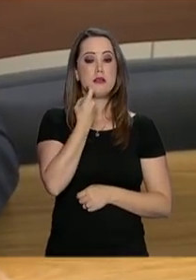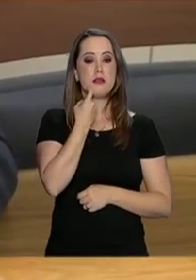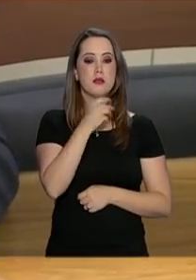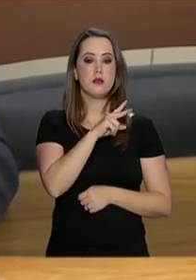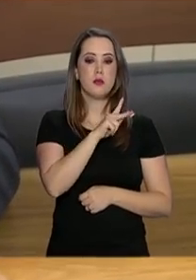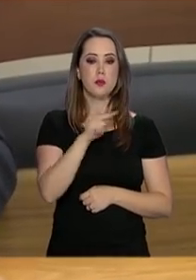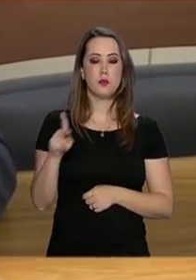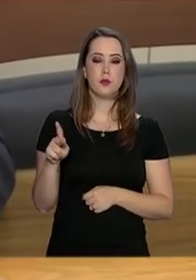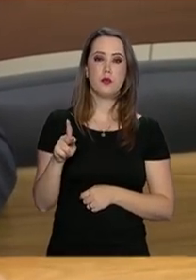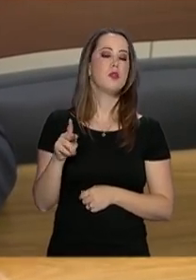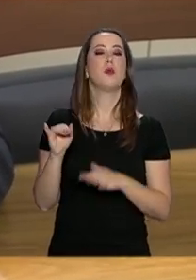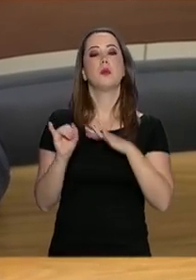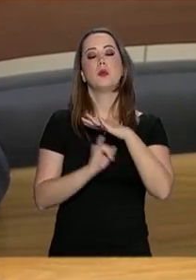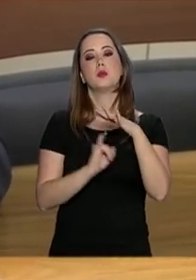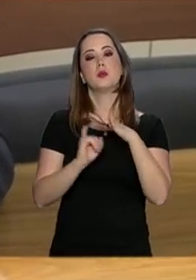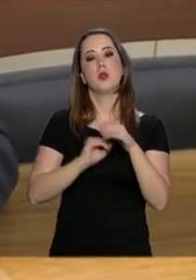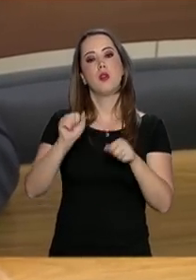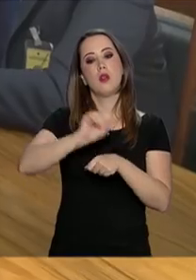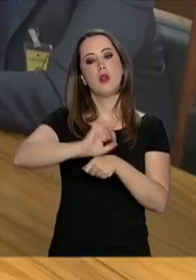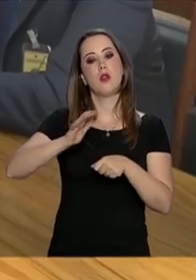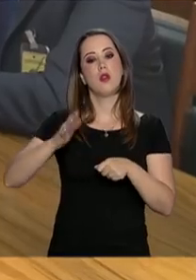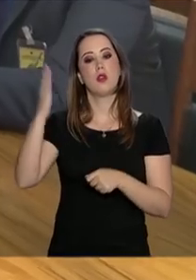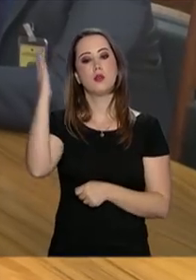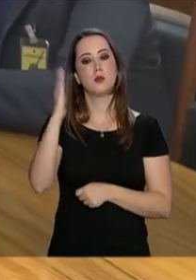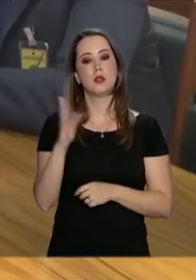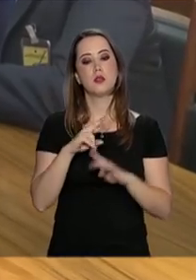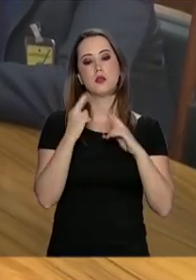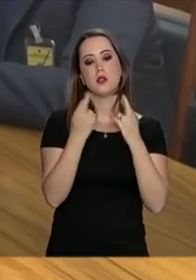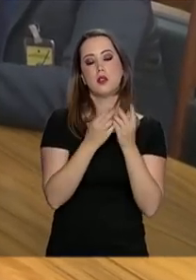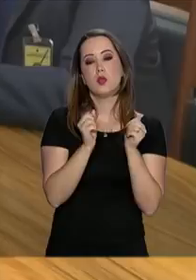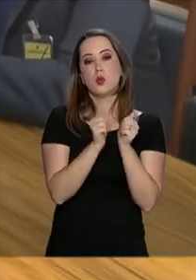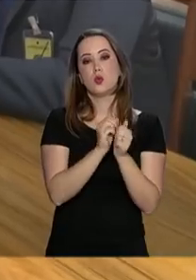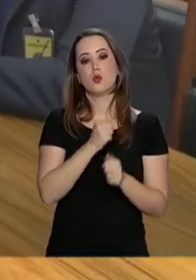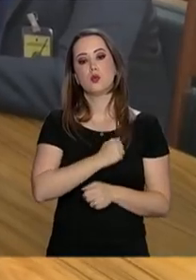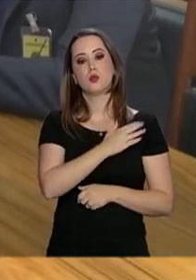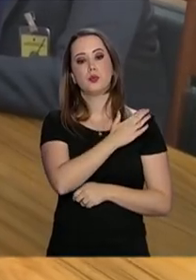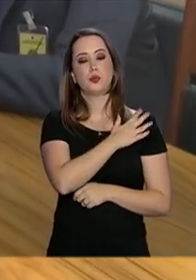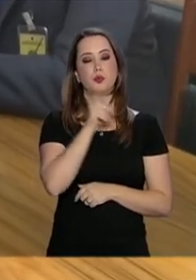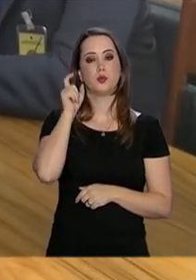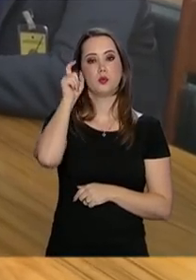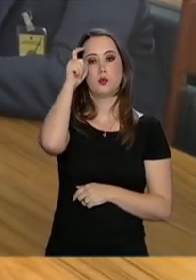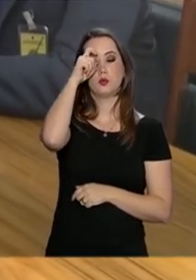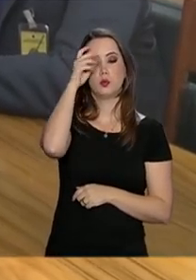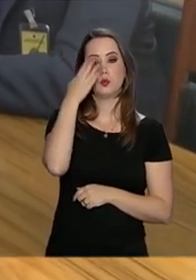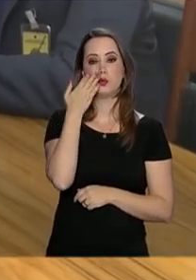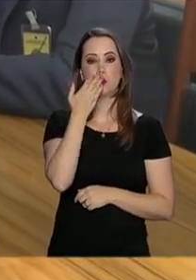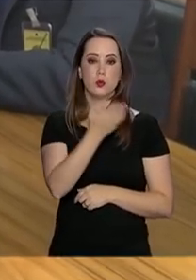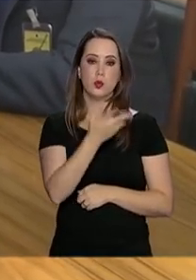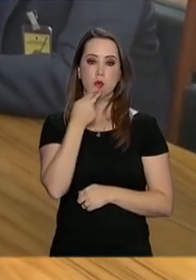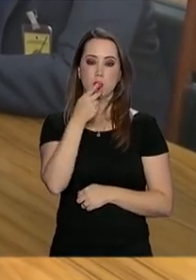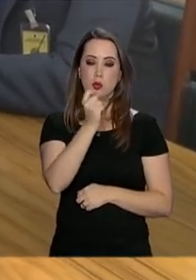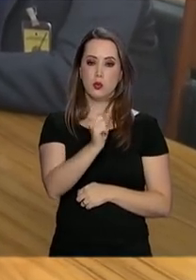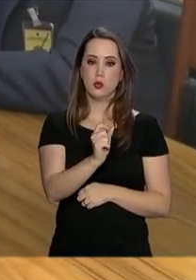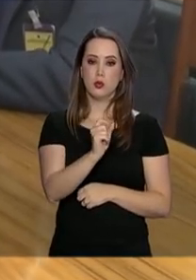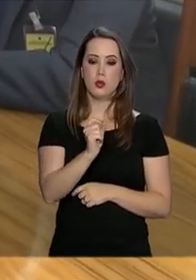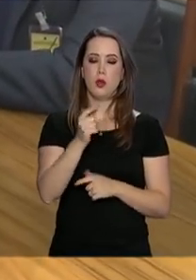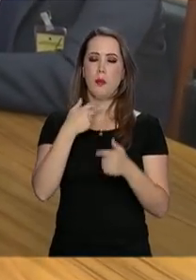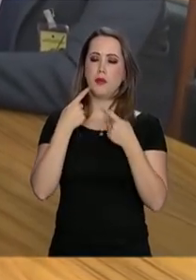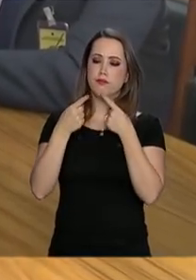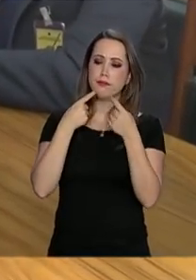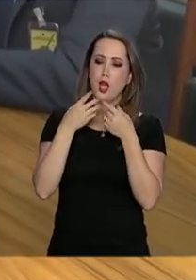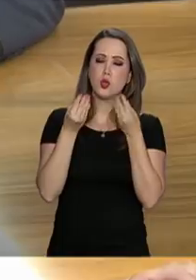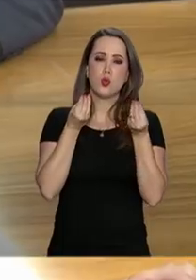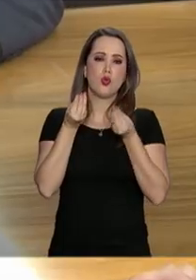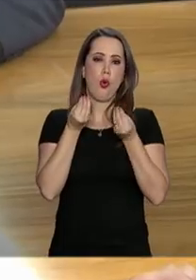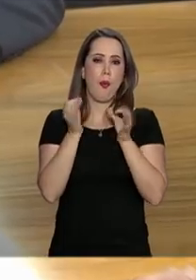o presidente executivo do Instituto Aço Brasil se reuniu com o vice-presidente da República, General Hamilton Mourão, para tratar